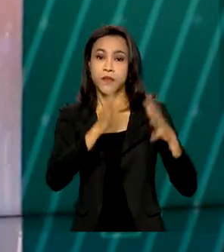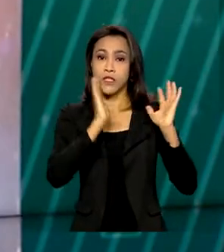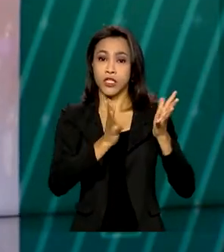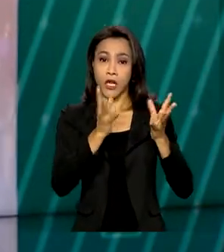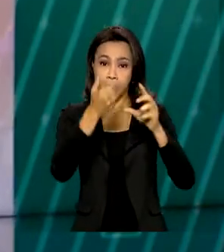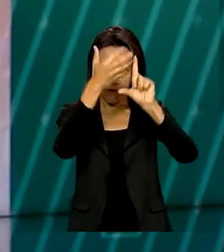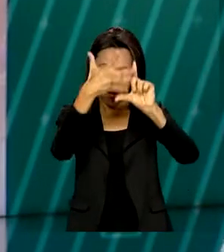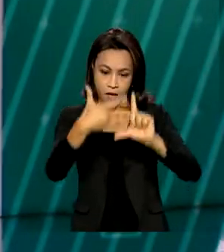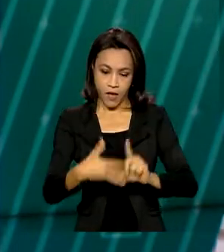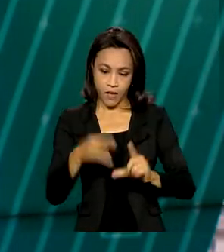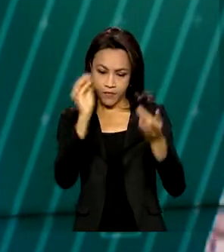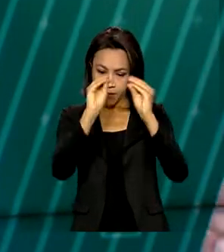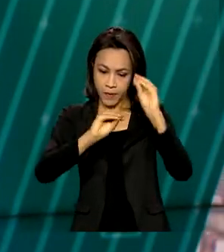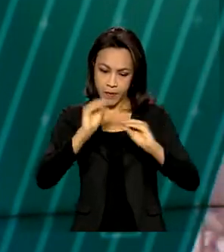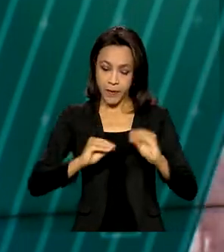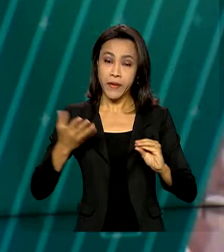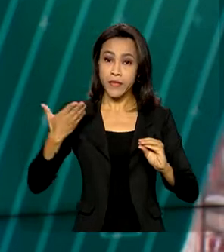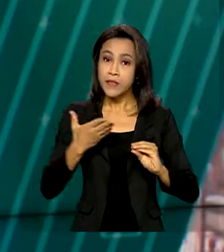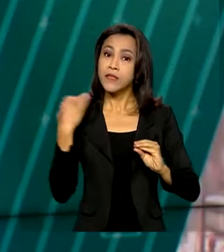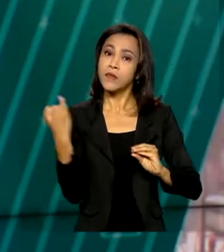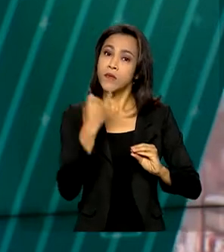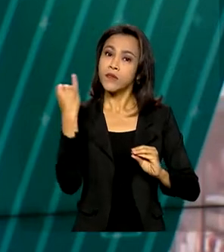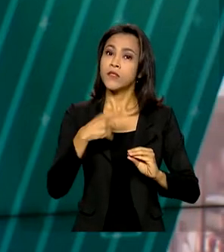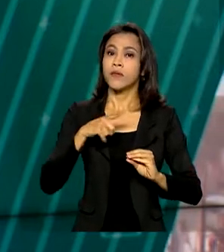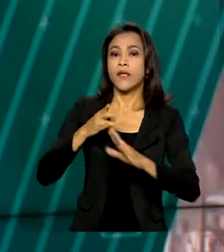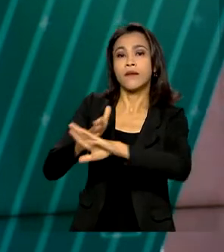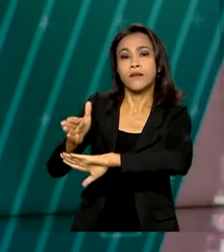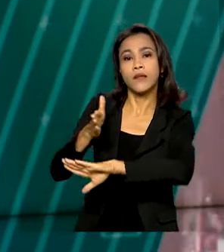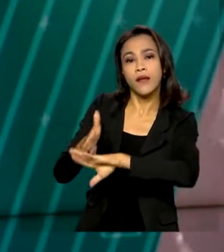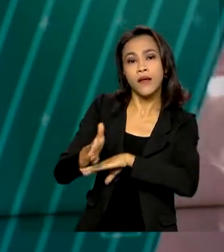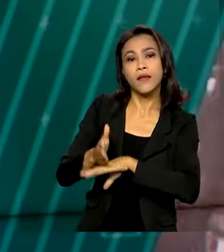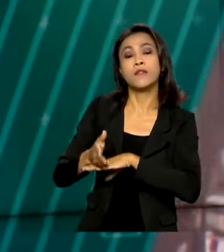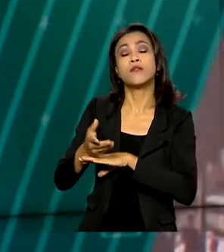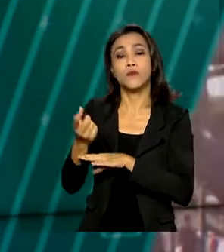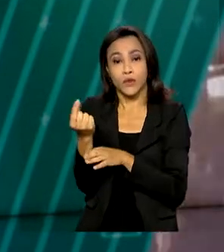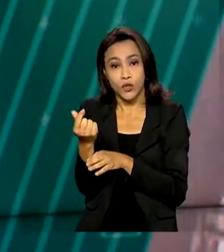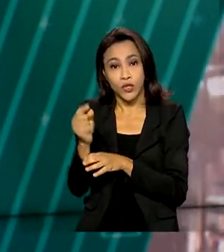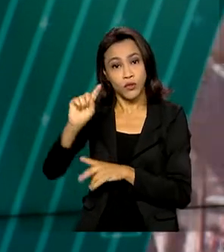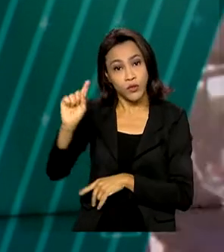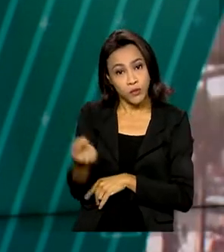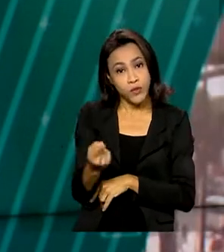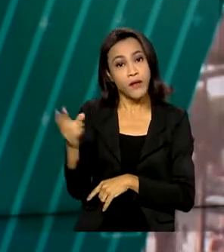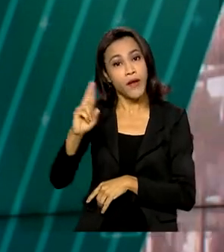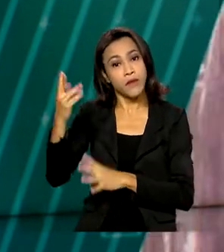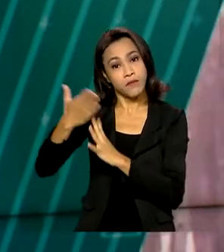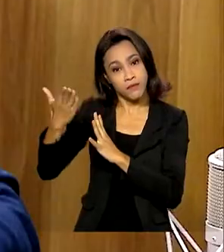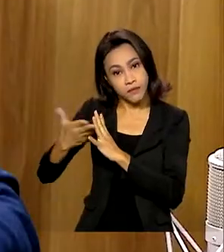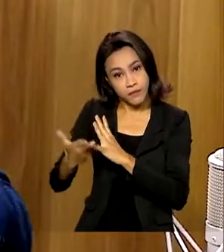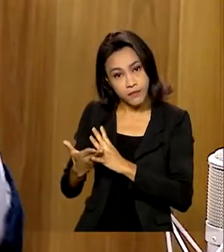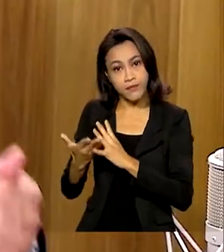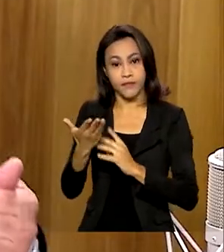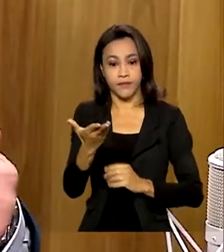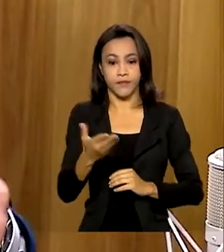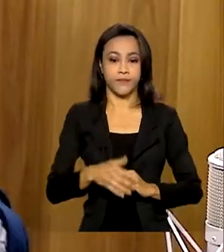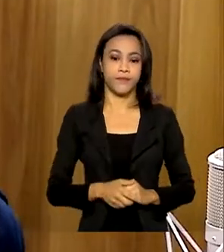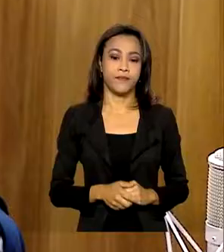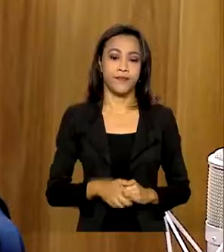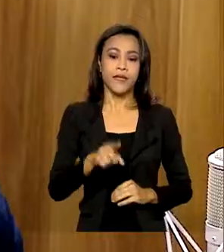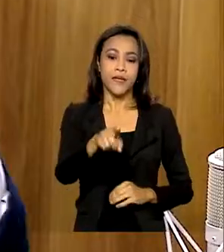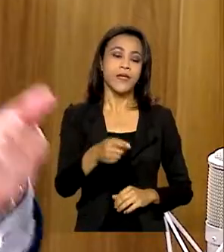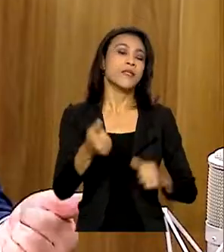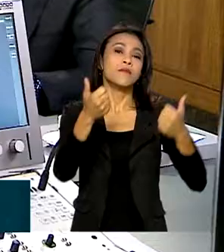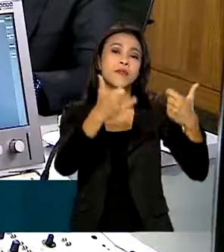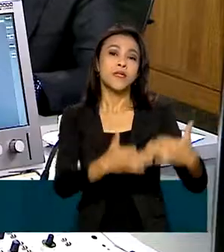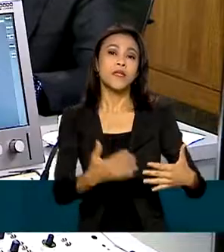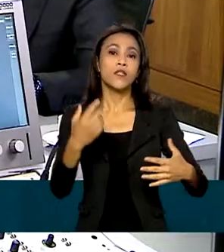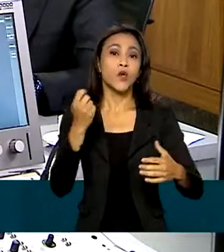A medida é condição para a categoria ter acesso à parcela de mil reais do benefício caminhoneiro. O primeiro lote começou a